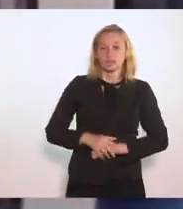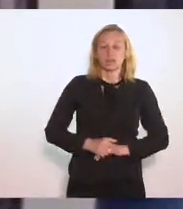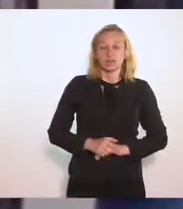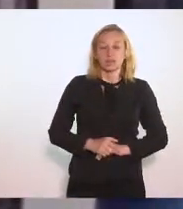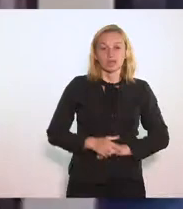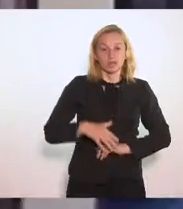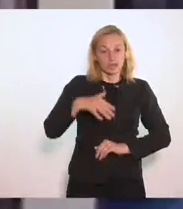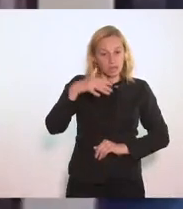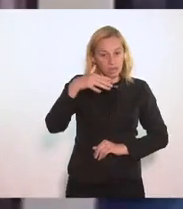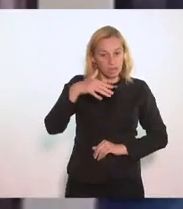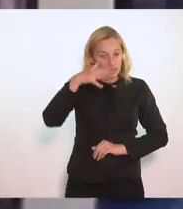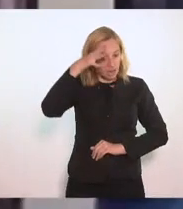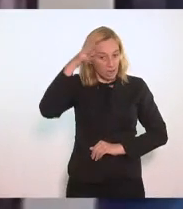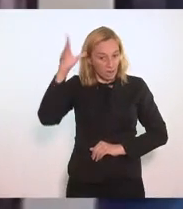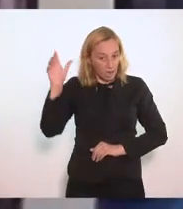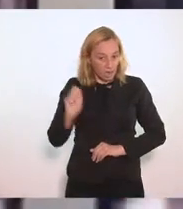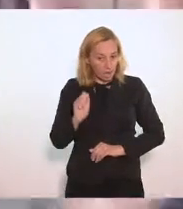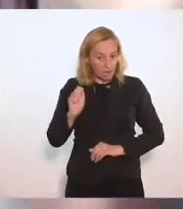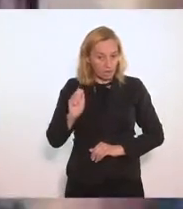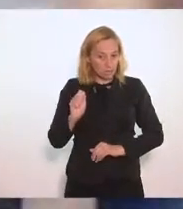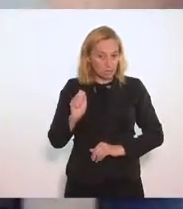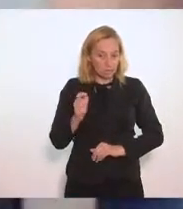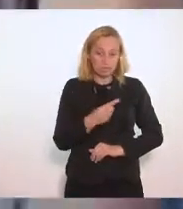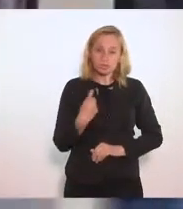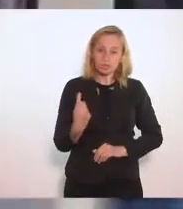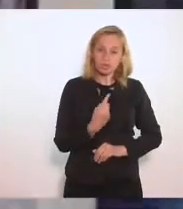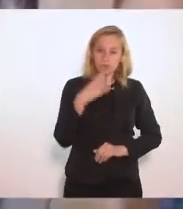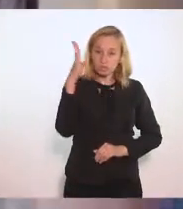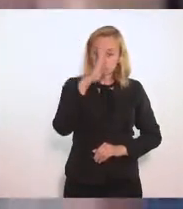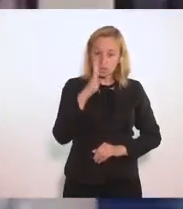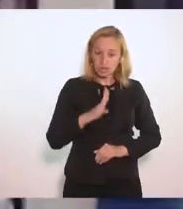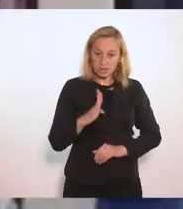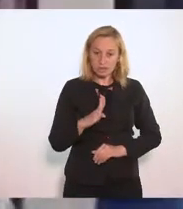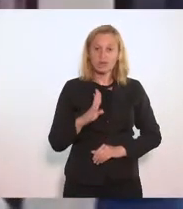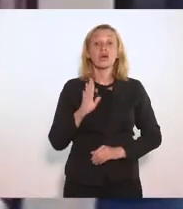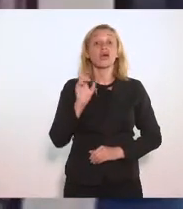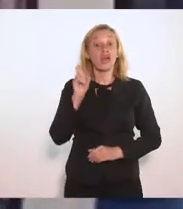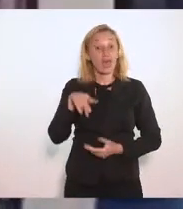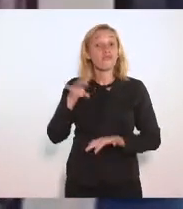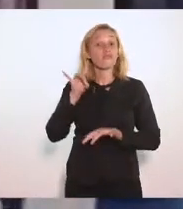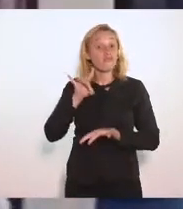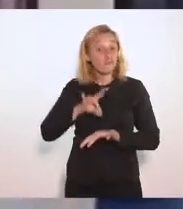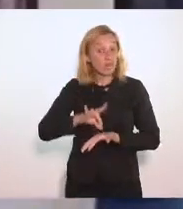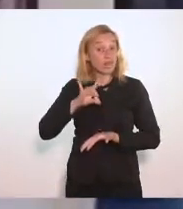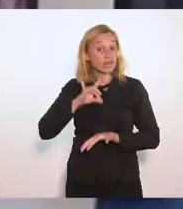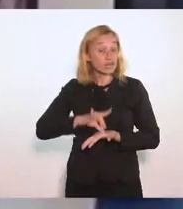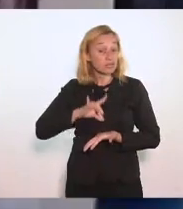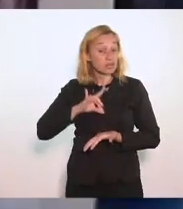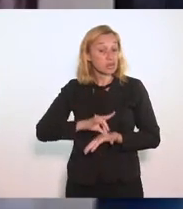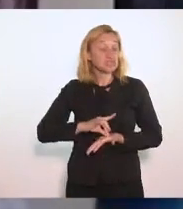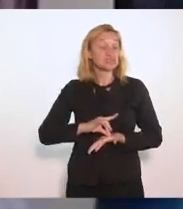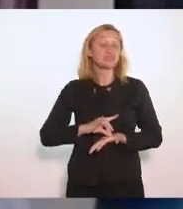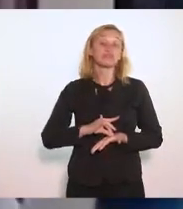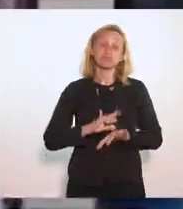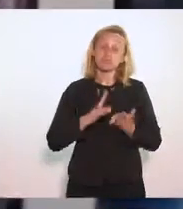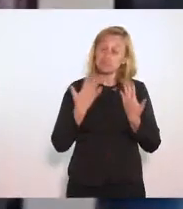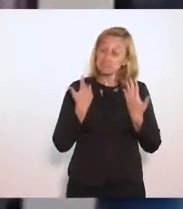No nosso Brasil Olha É realmente Louvável